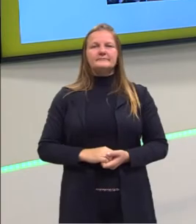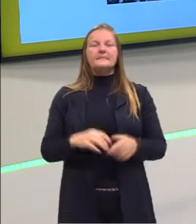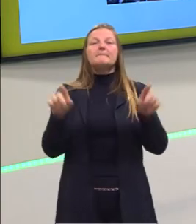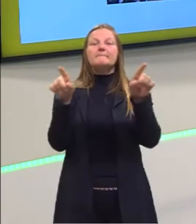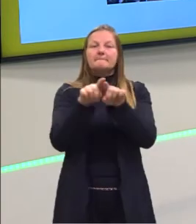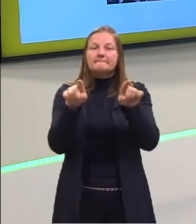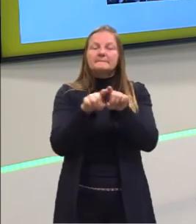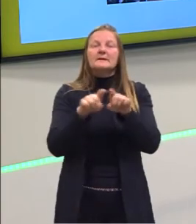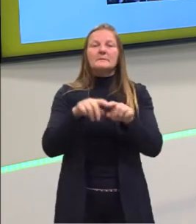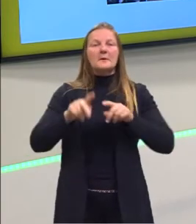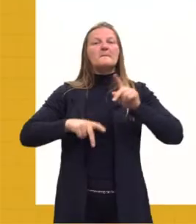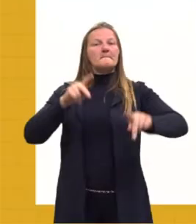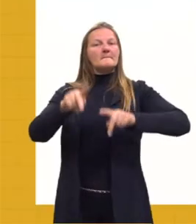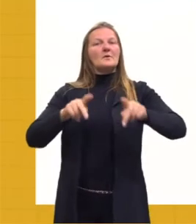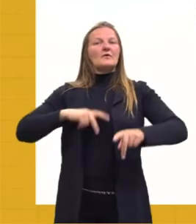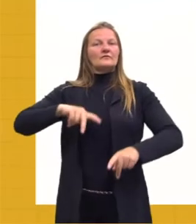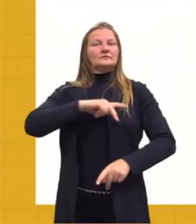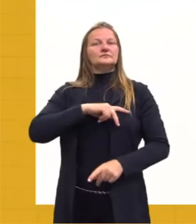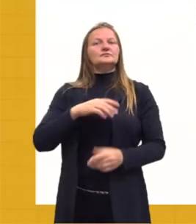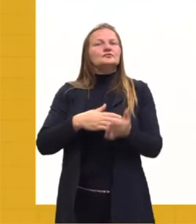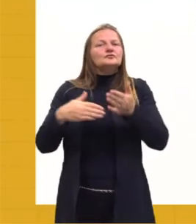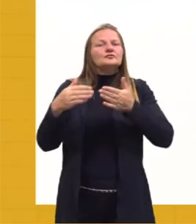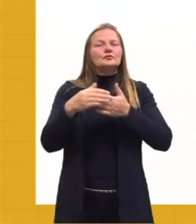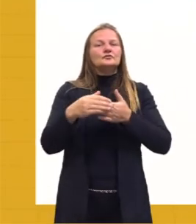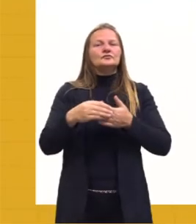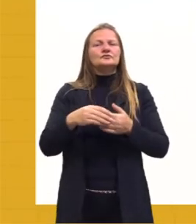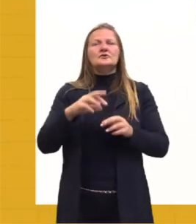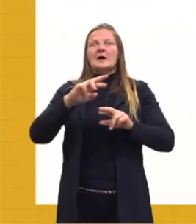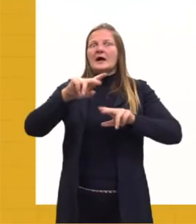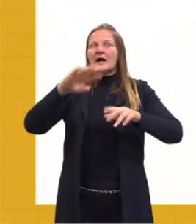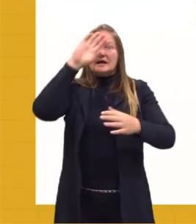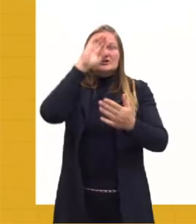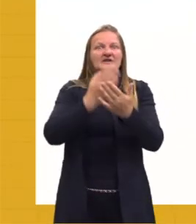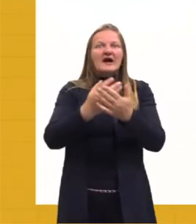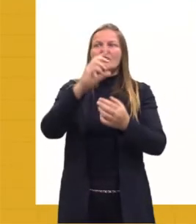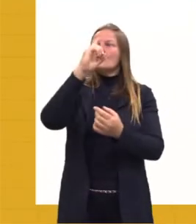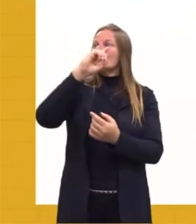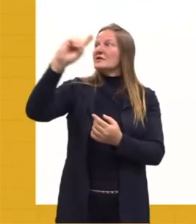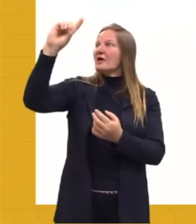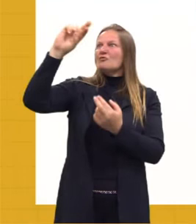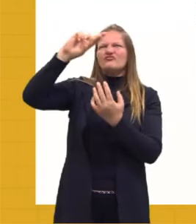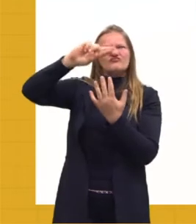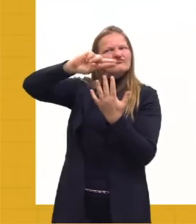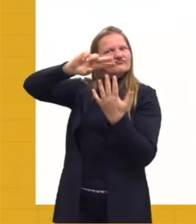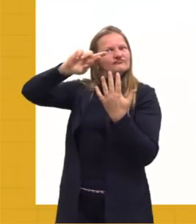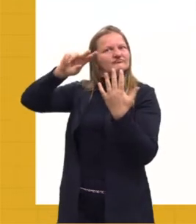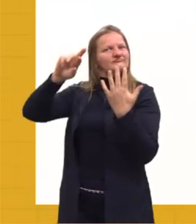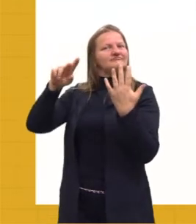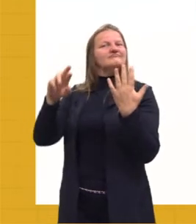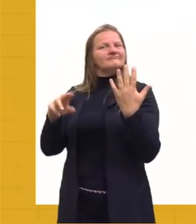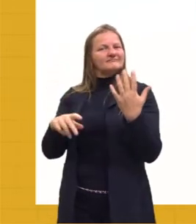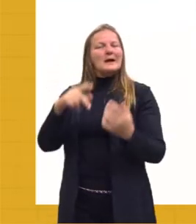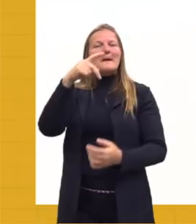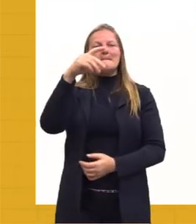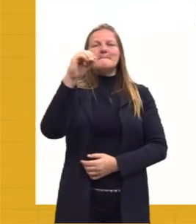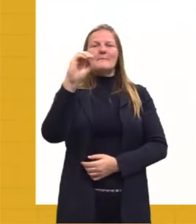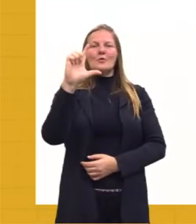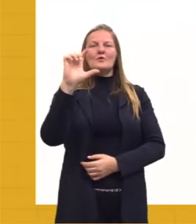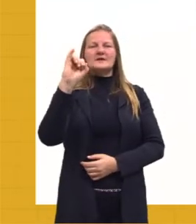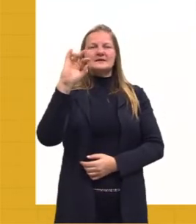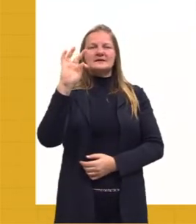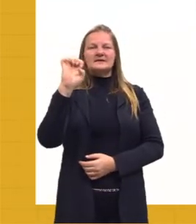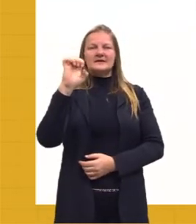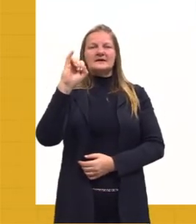Também eram povos que todos eles eram politeístas. Então, também é uma característica em comum entre